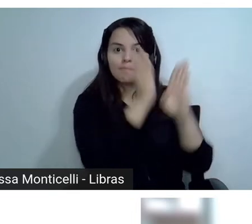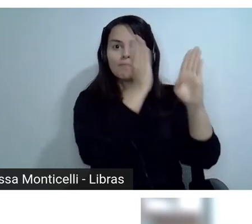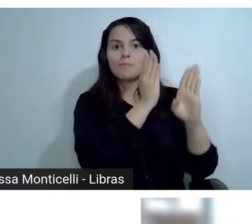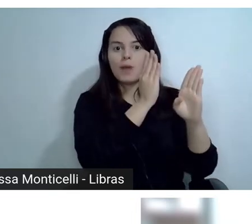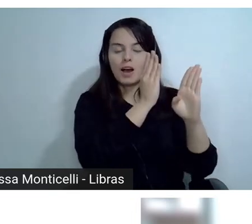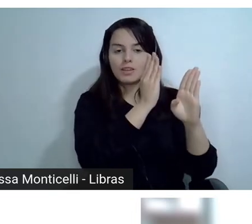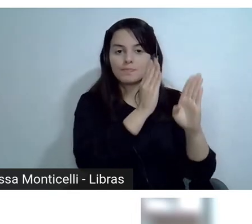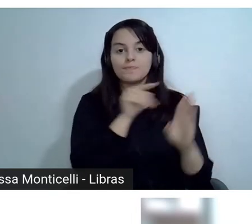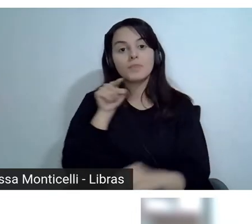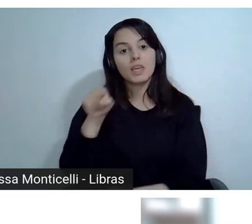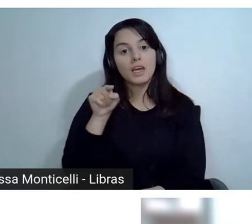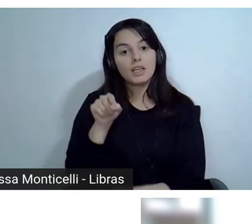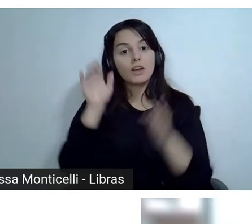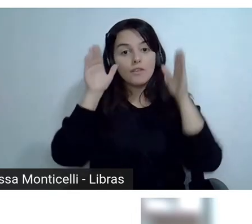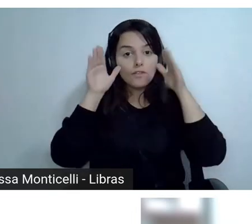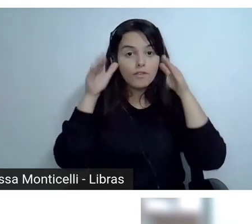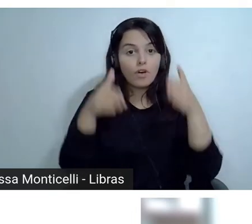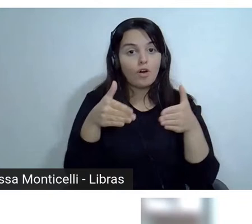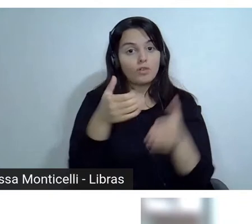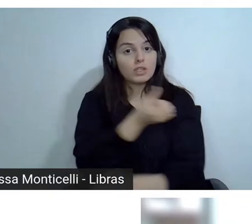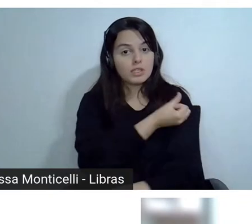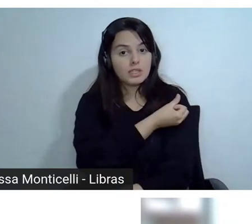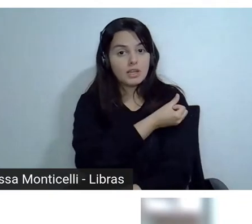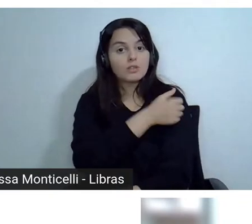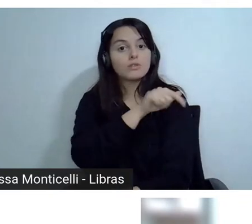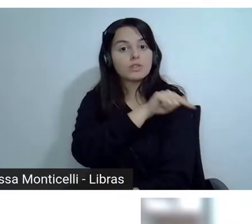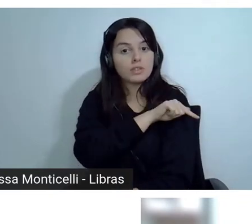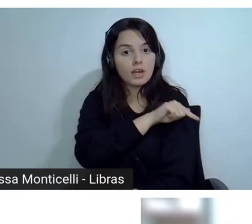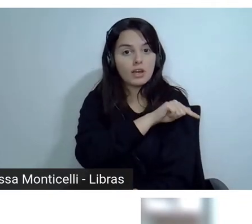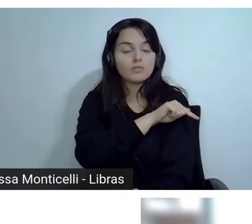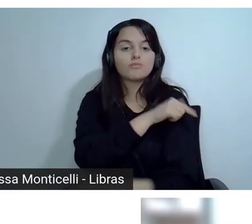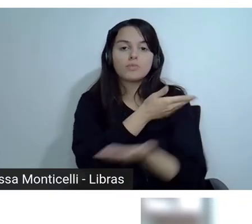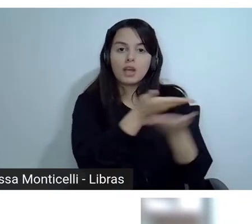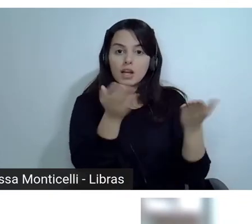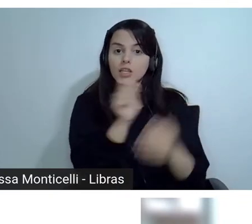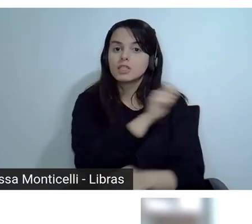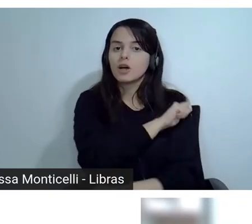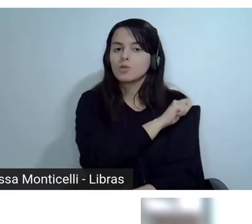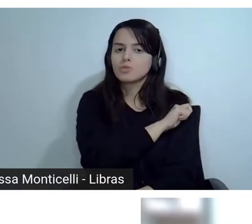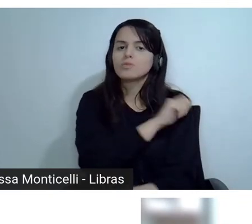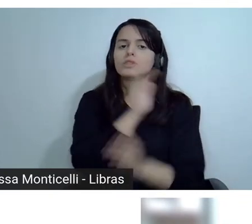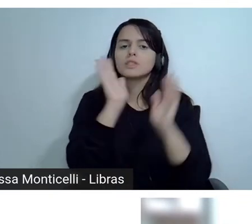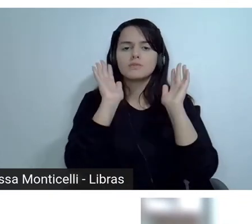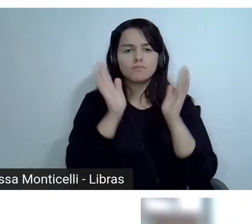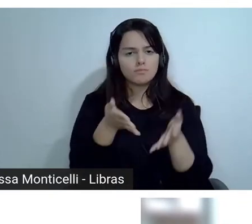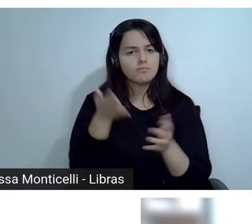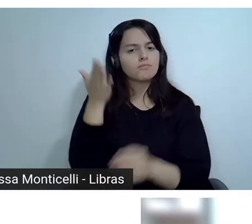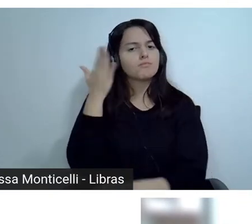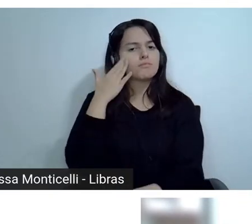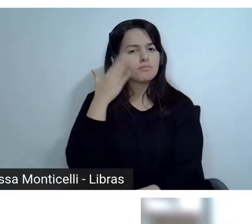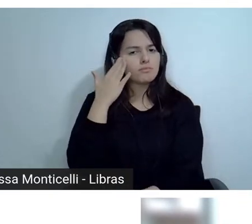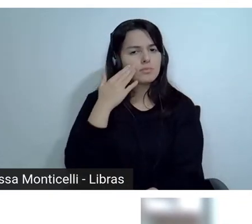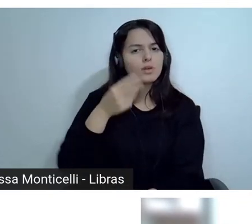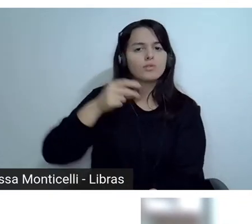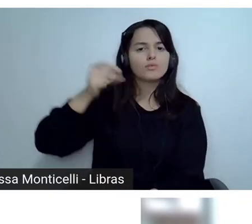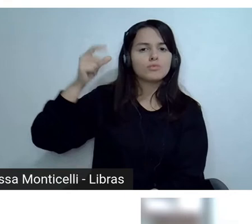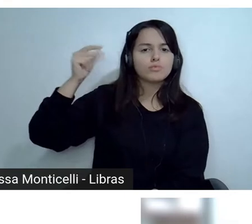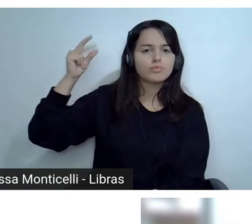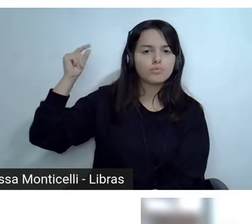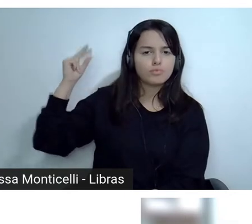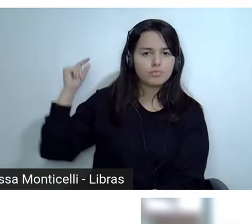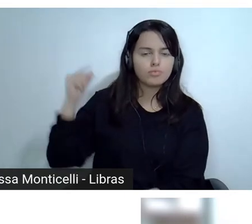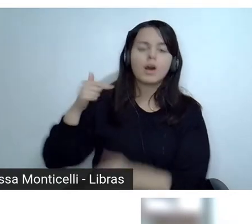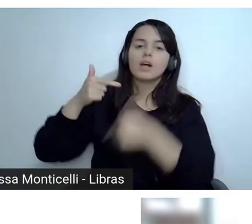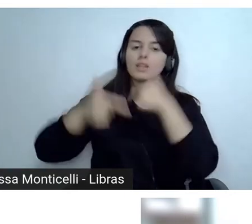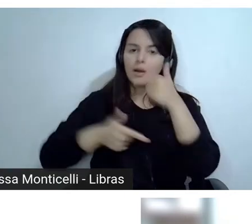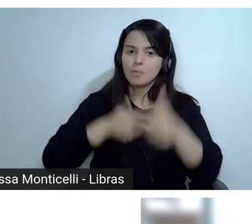gente sabe que muito desse trabalho já vem sendo feito. A gente está muito ansioso para ver os resultados dessa